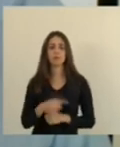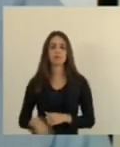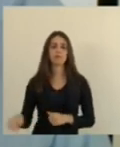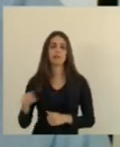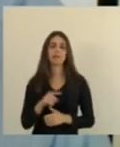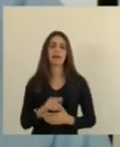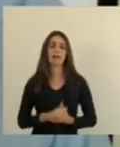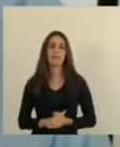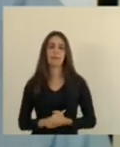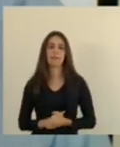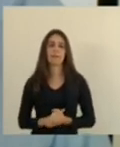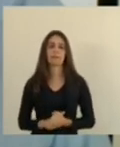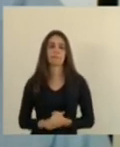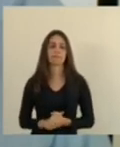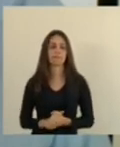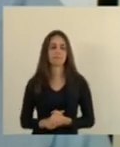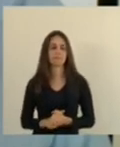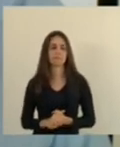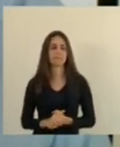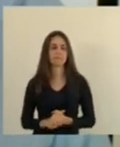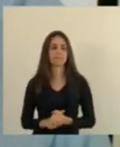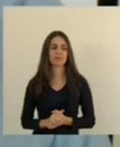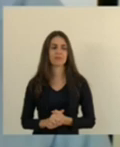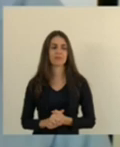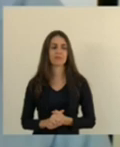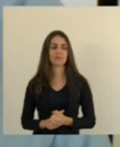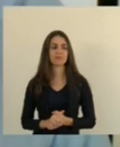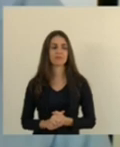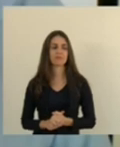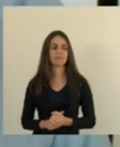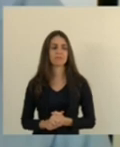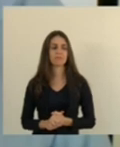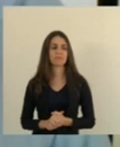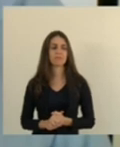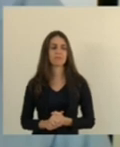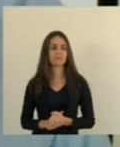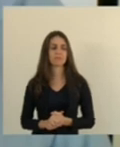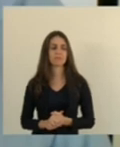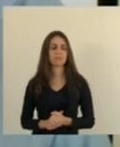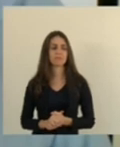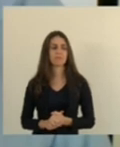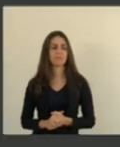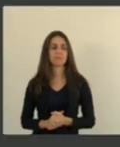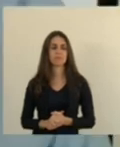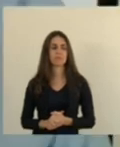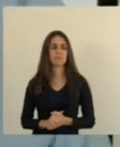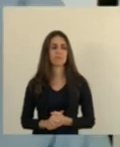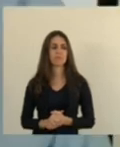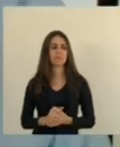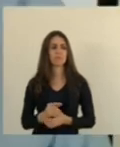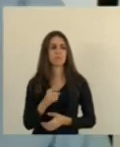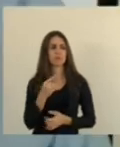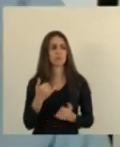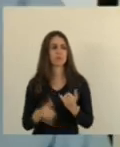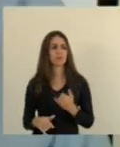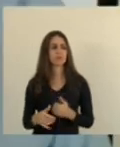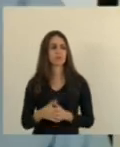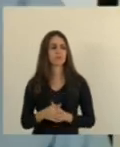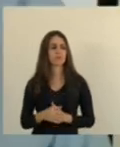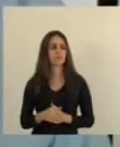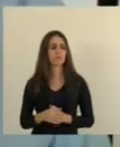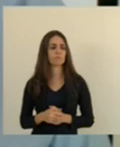publicação de edital e eu acrescento ou a autorização por escrito do órgão e barra ou